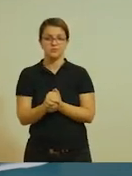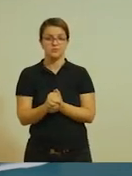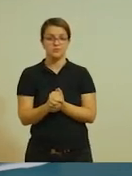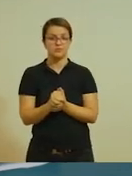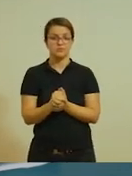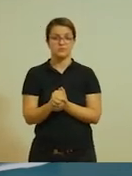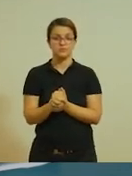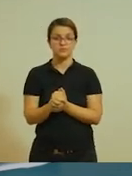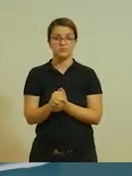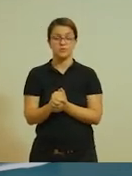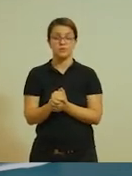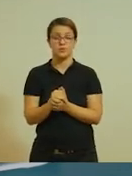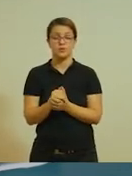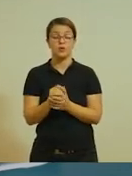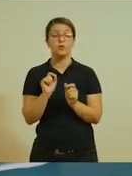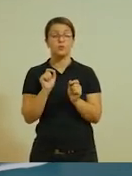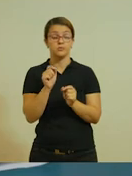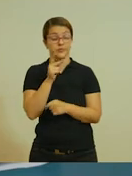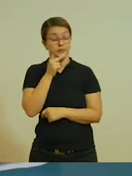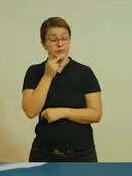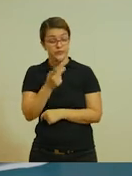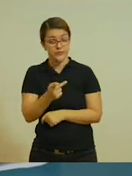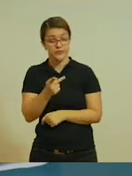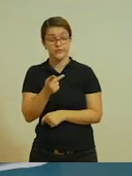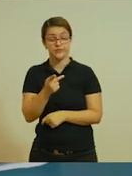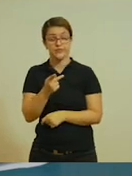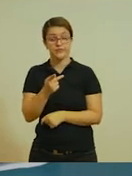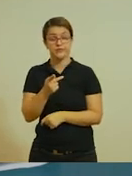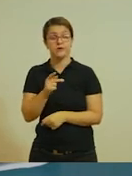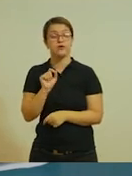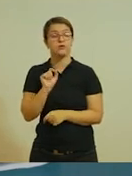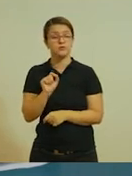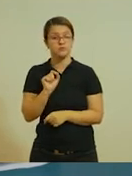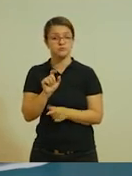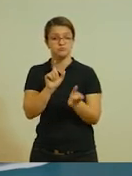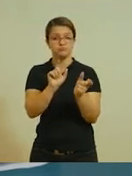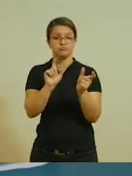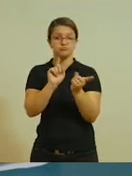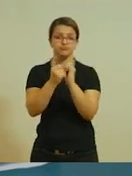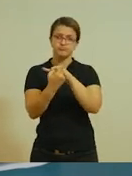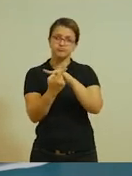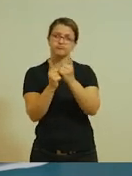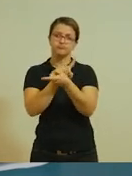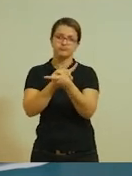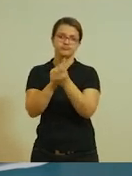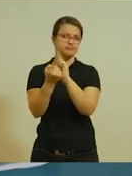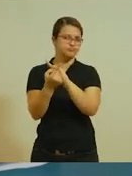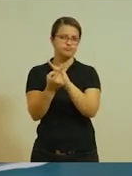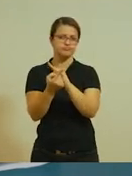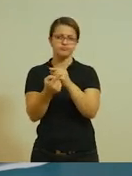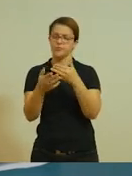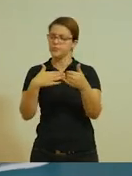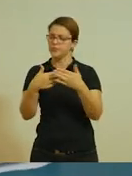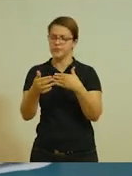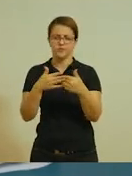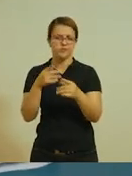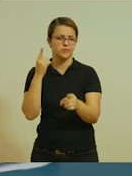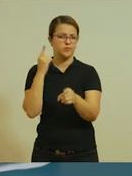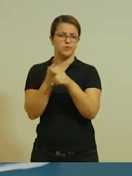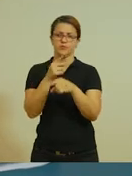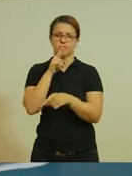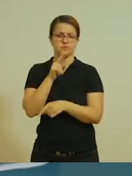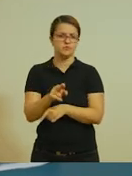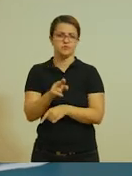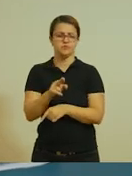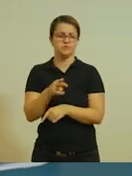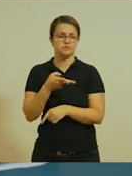produto. Por isso que eu falo, a ordem dos fatores não altera o produto. Eu posso multiplicar inversamente que eu vou chegar no